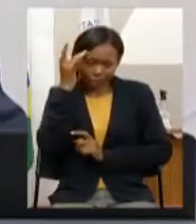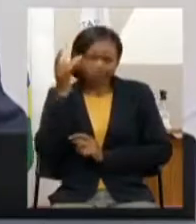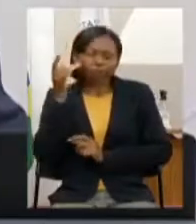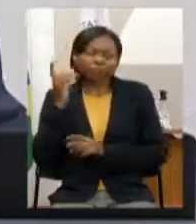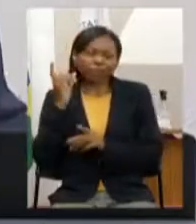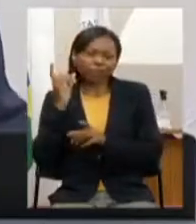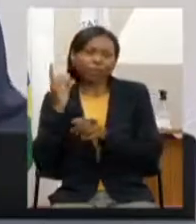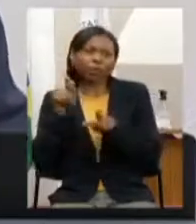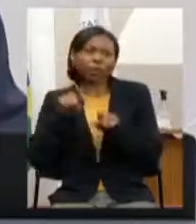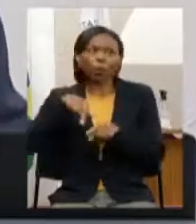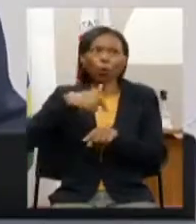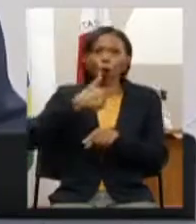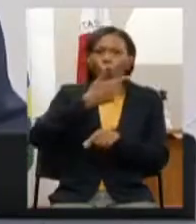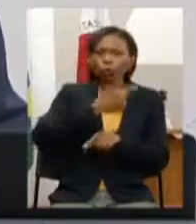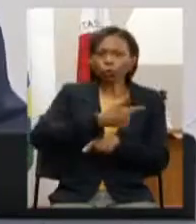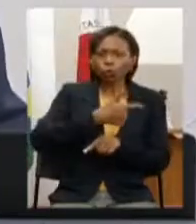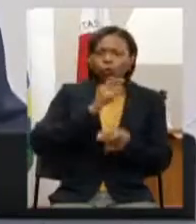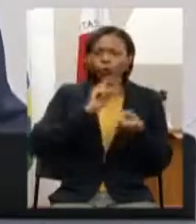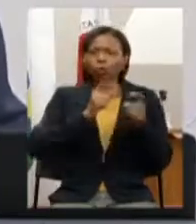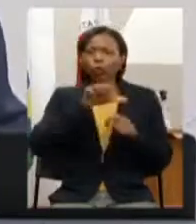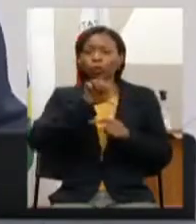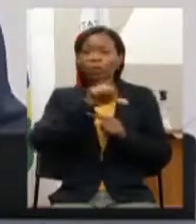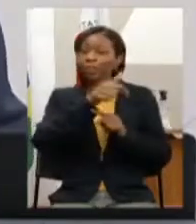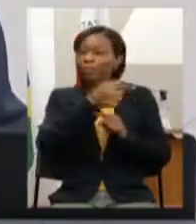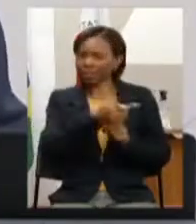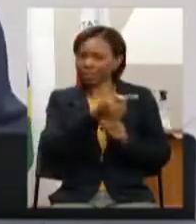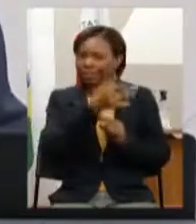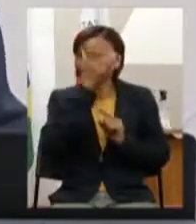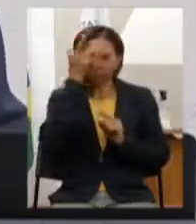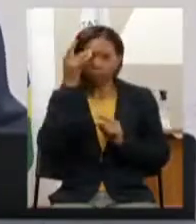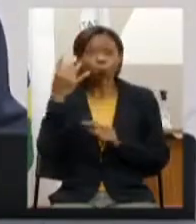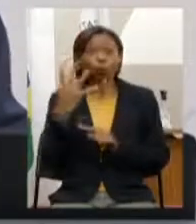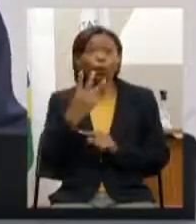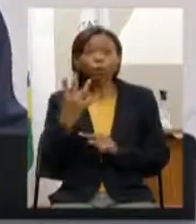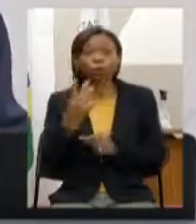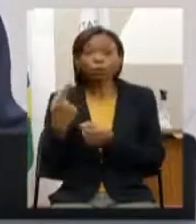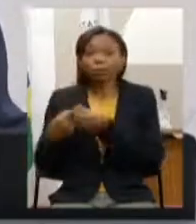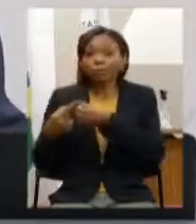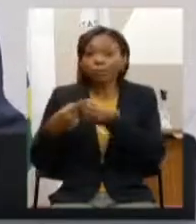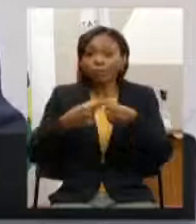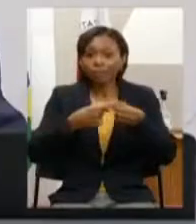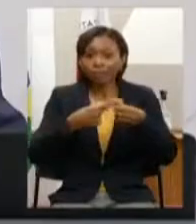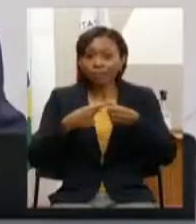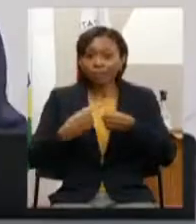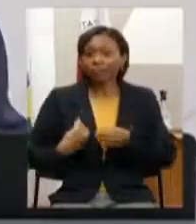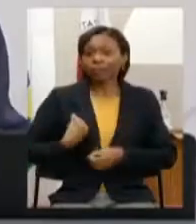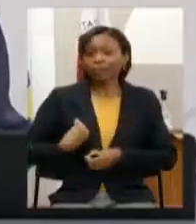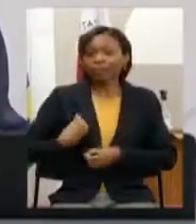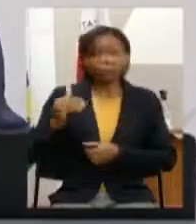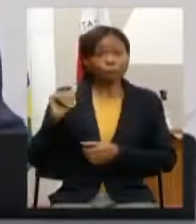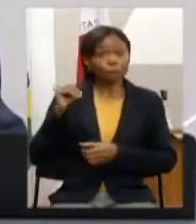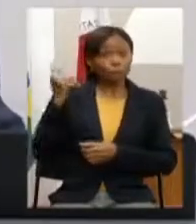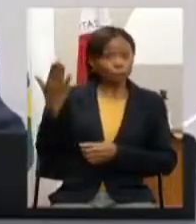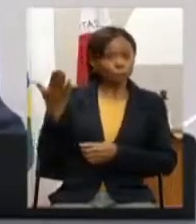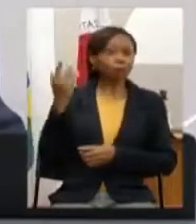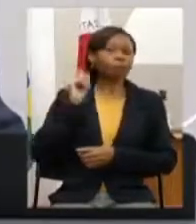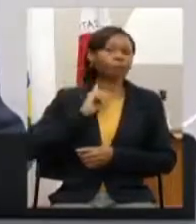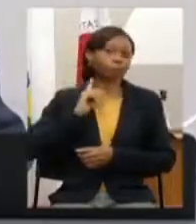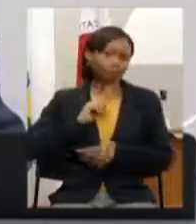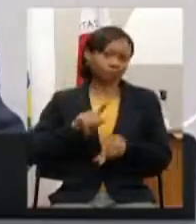44 cidades envolvidas até cidades fora do estado somente nessa questão aí